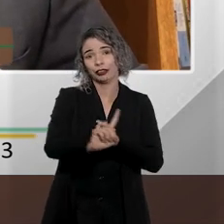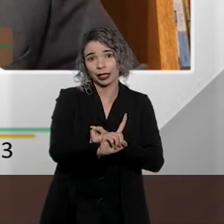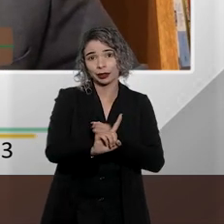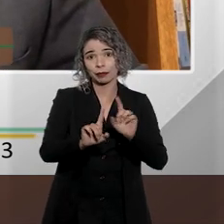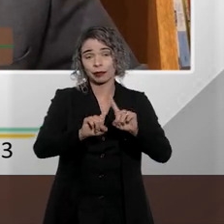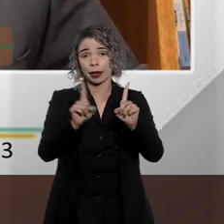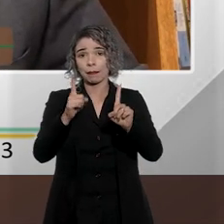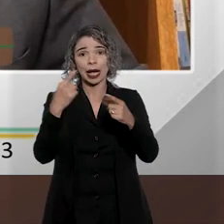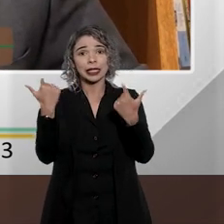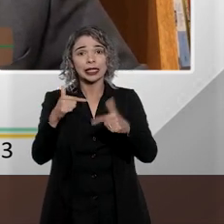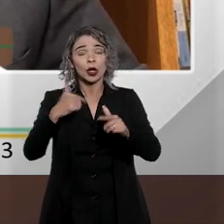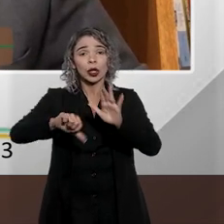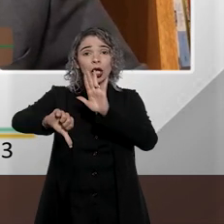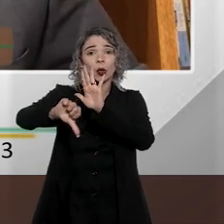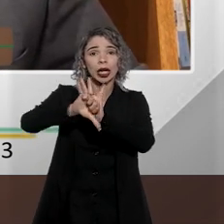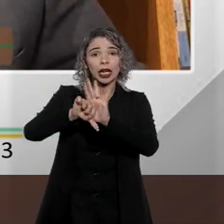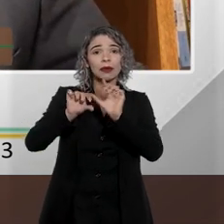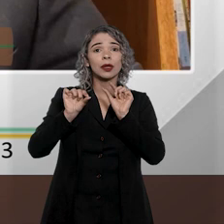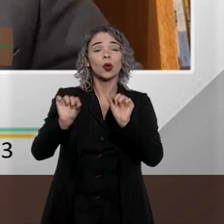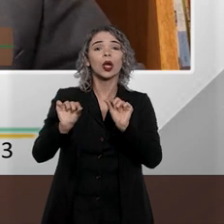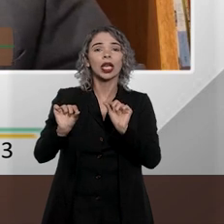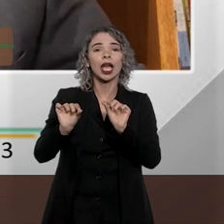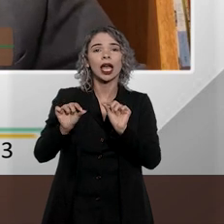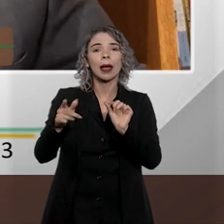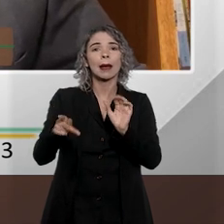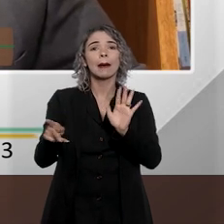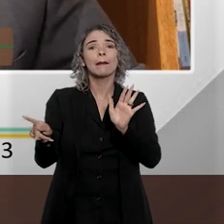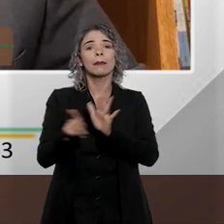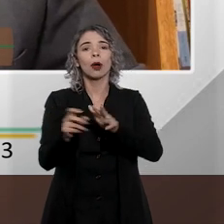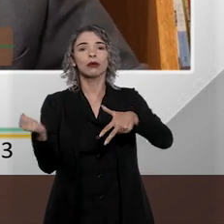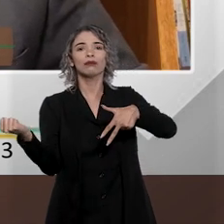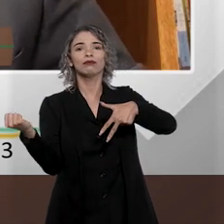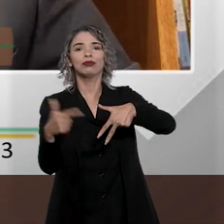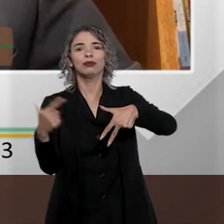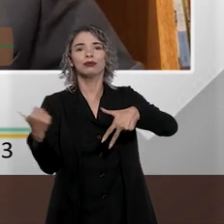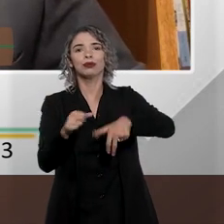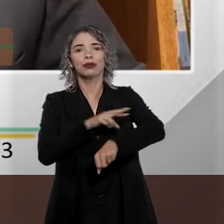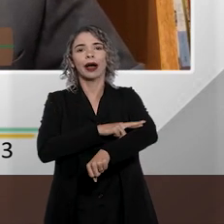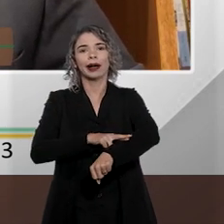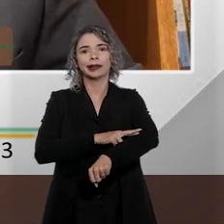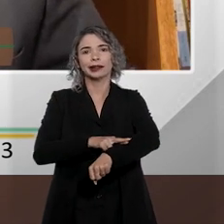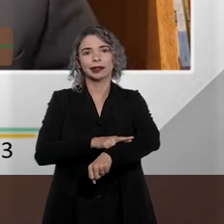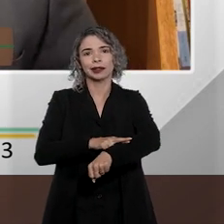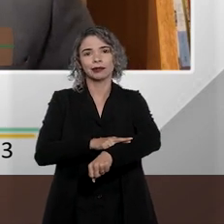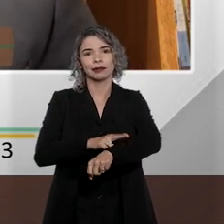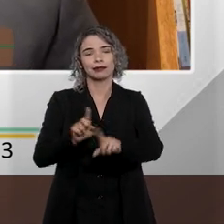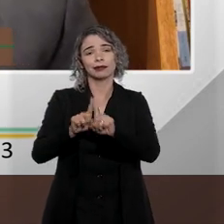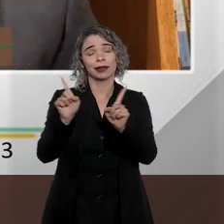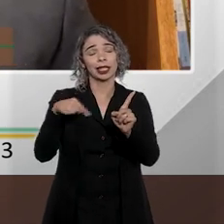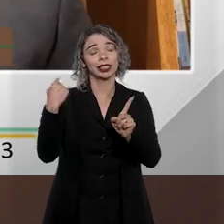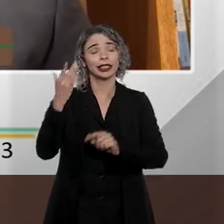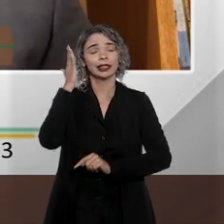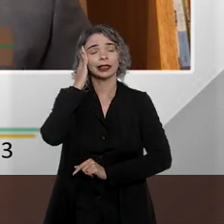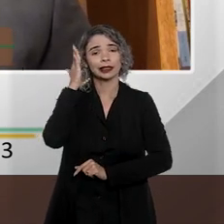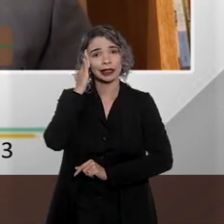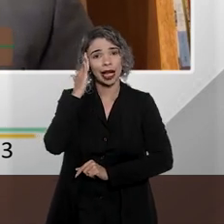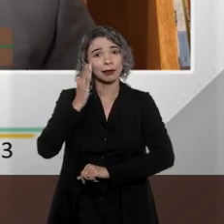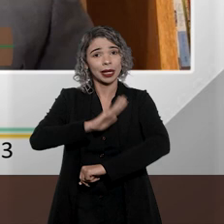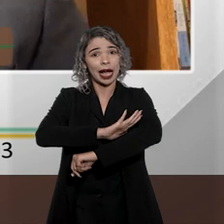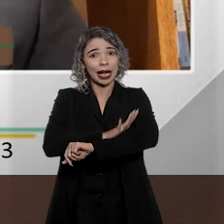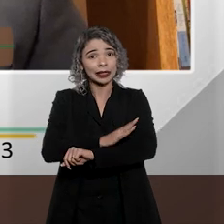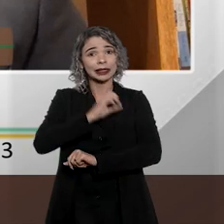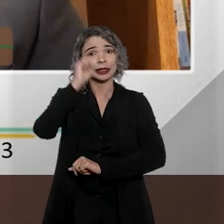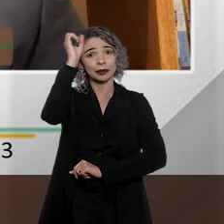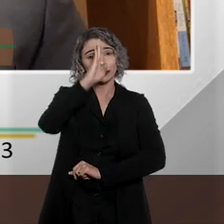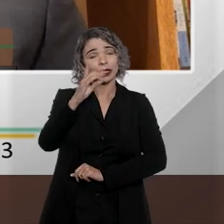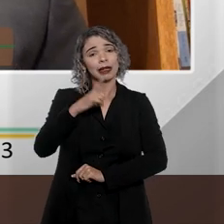não se criminalizou nesse primeiro momento exatamente a injura racial. E como nós sabemos, o racismo brasileiro,